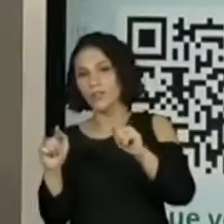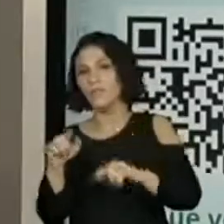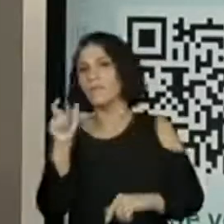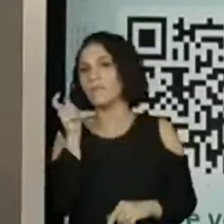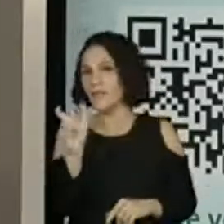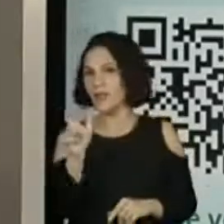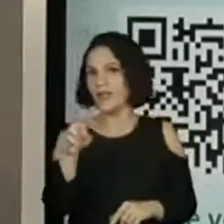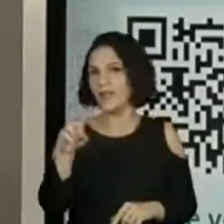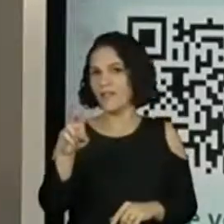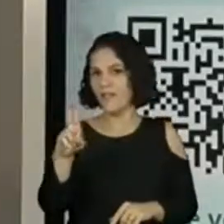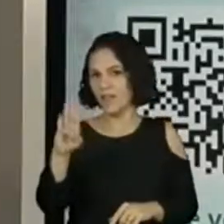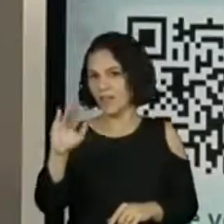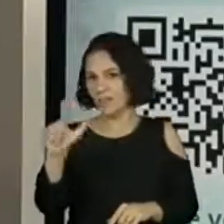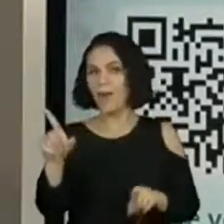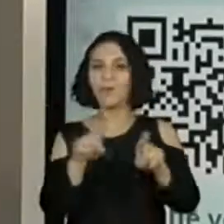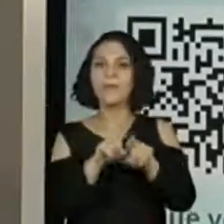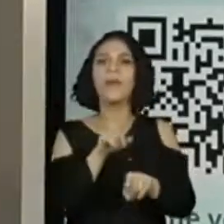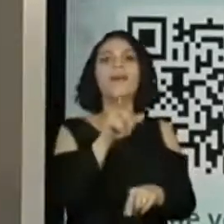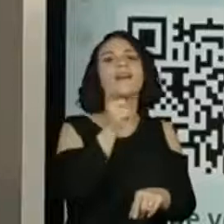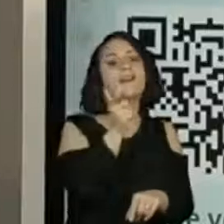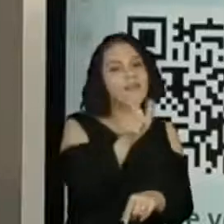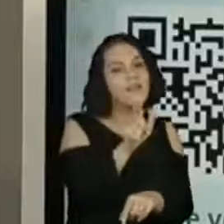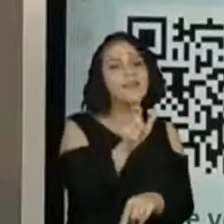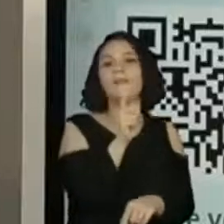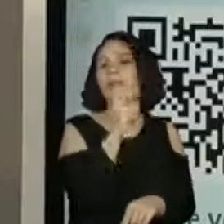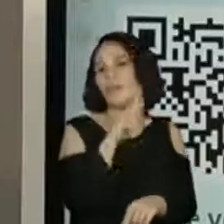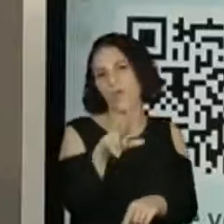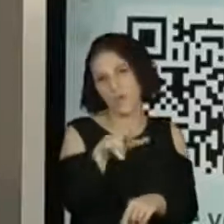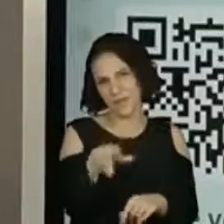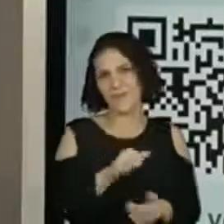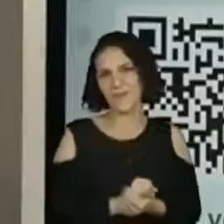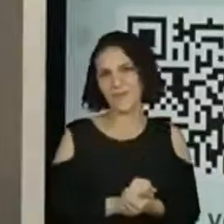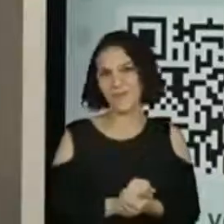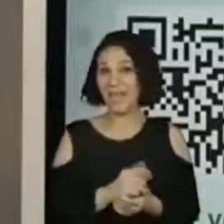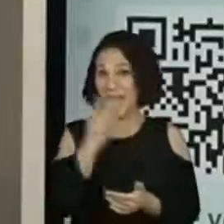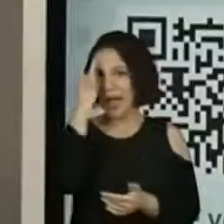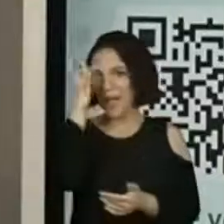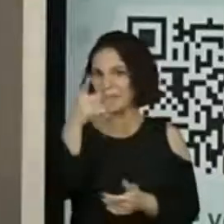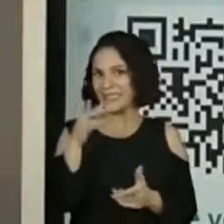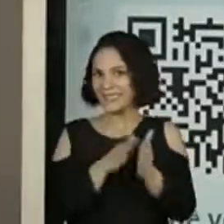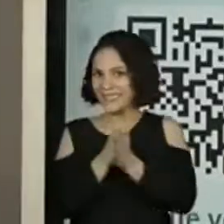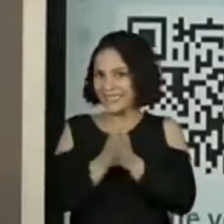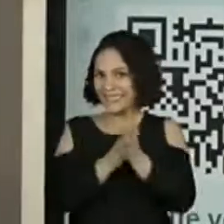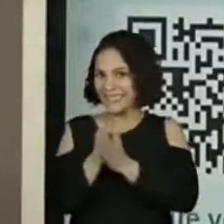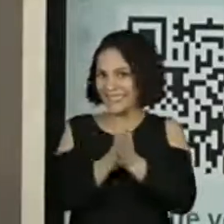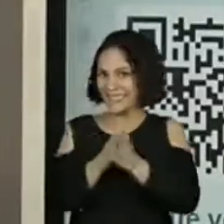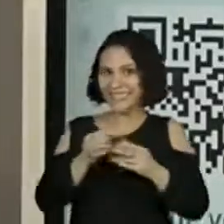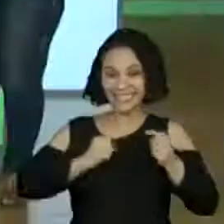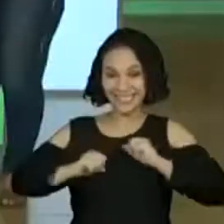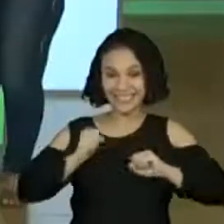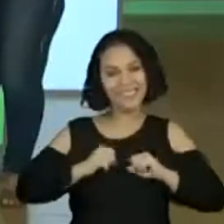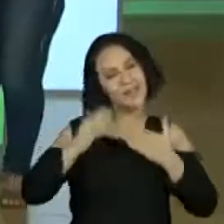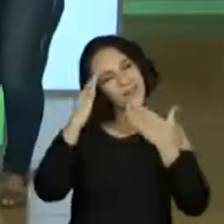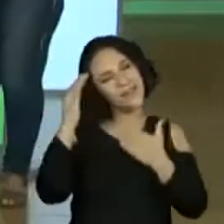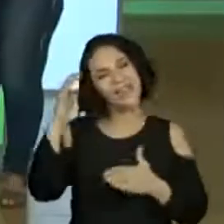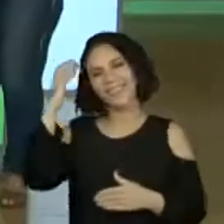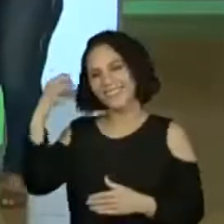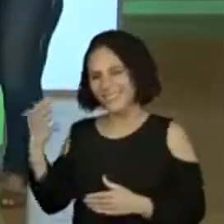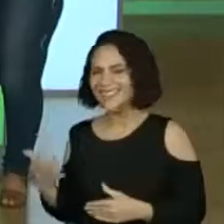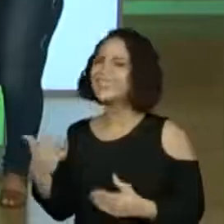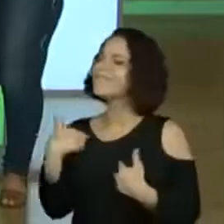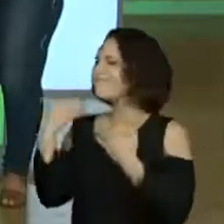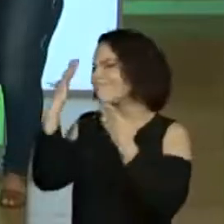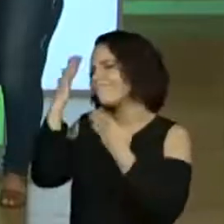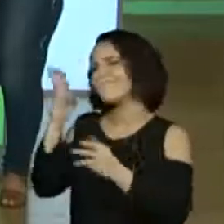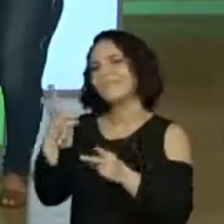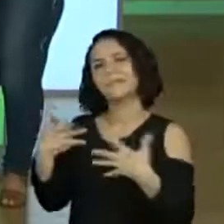verbal. Tudo bem, então? Tenho certeza que vocês estão loucos para saber o que vem na próxima aula. Professora Viviane, obrigada. Eu que agradeço.